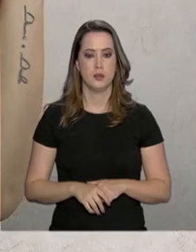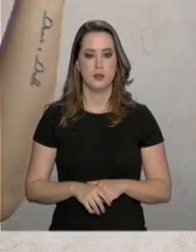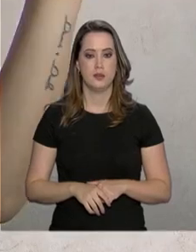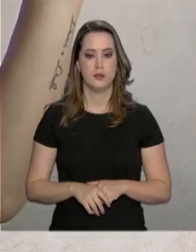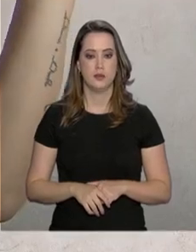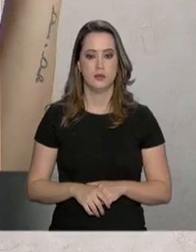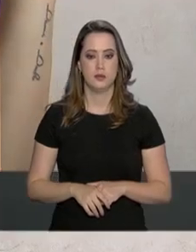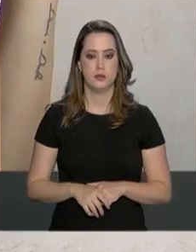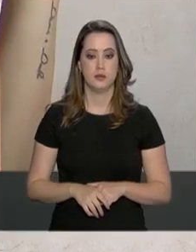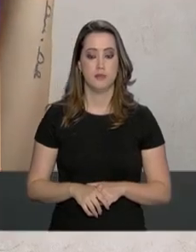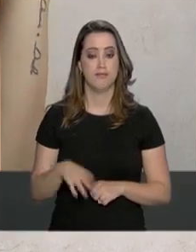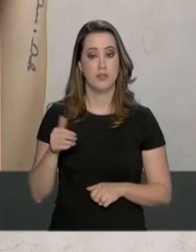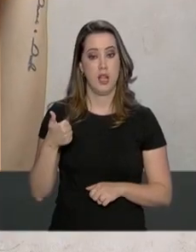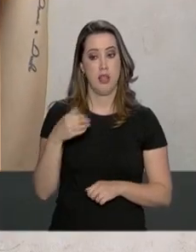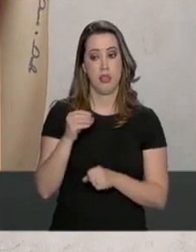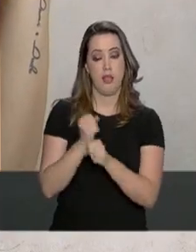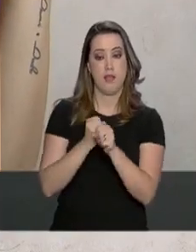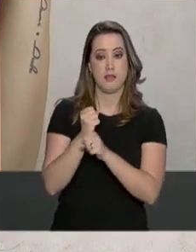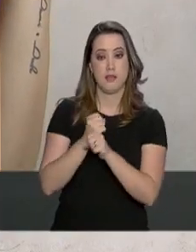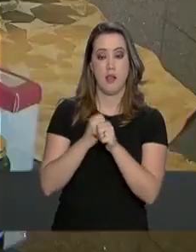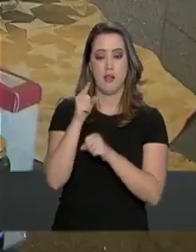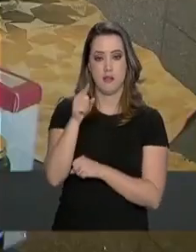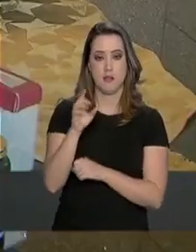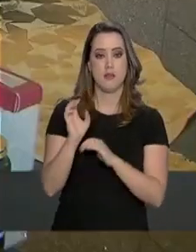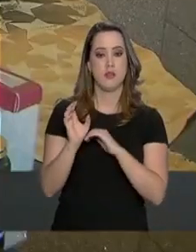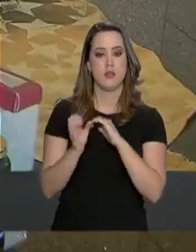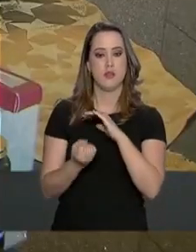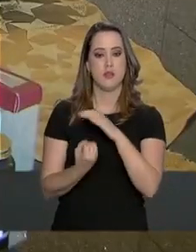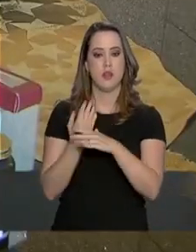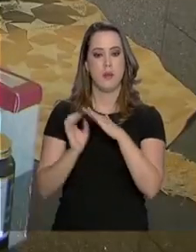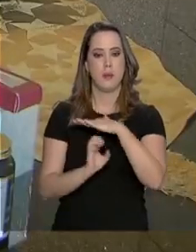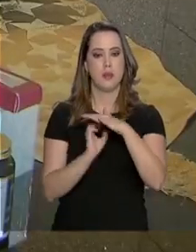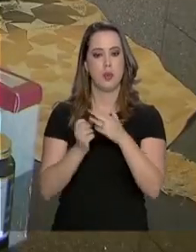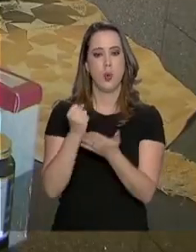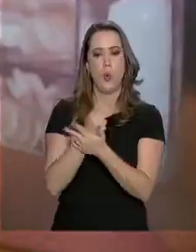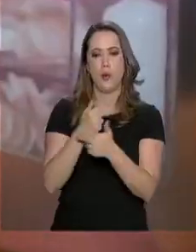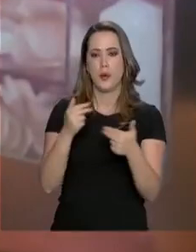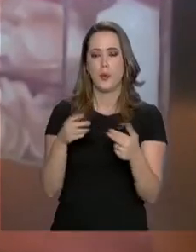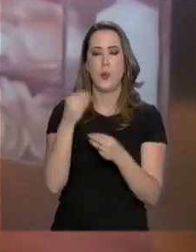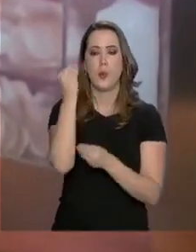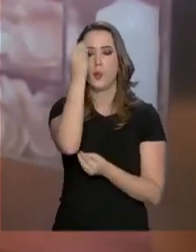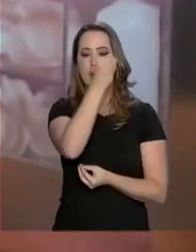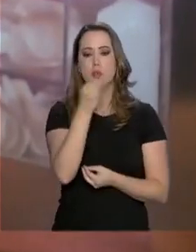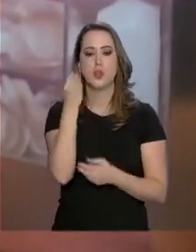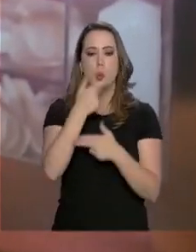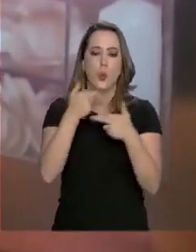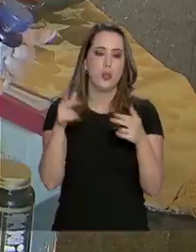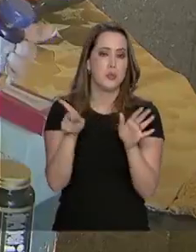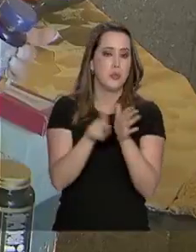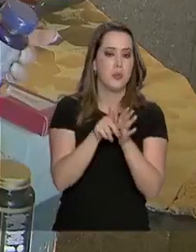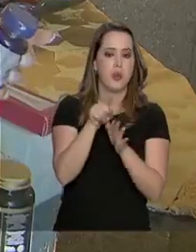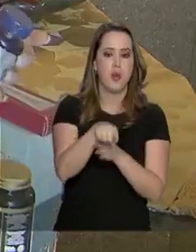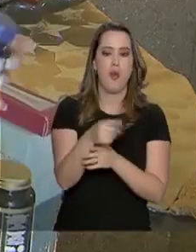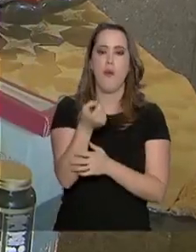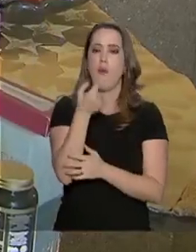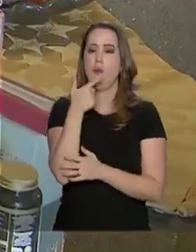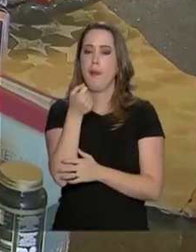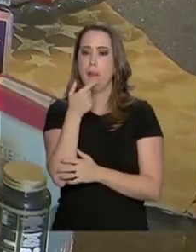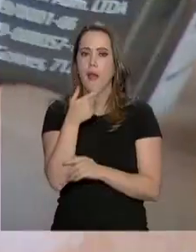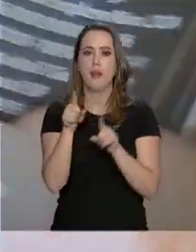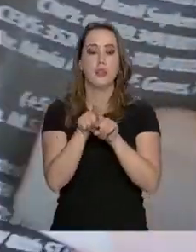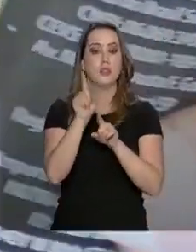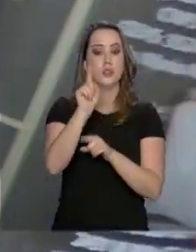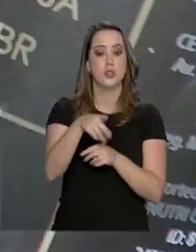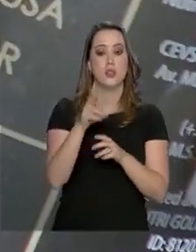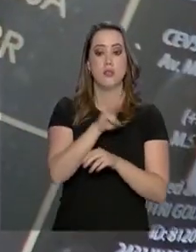Há 10 anos, empresária Suzy compra produtos como maquiagem, acessórios, polivitamínicos